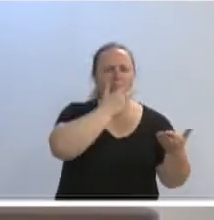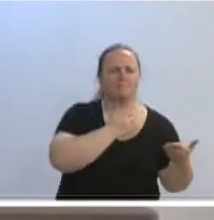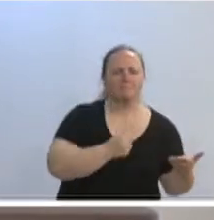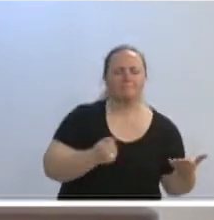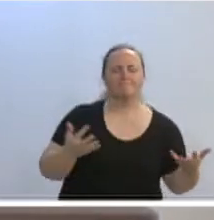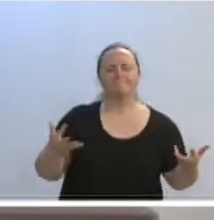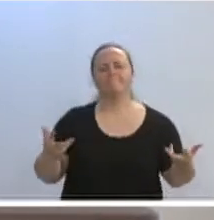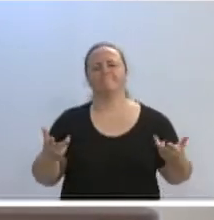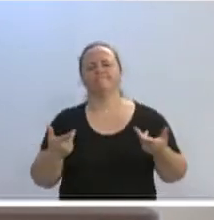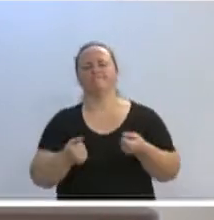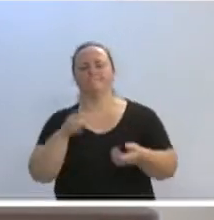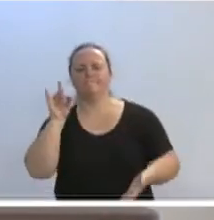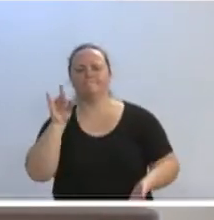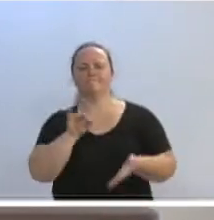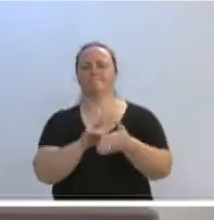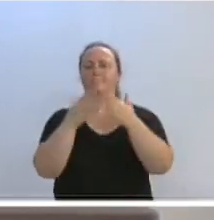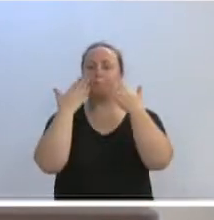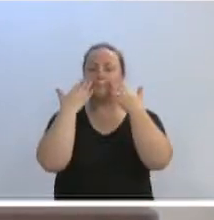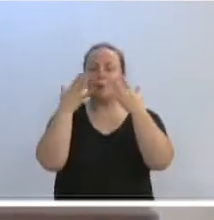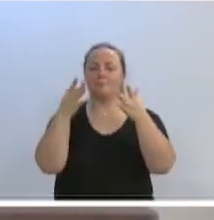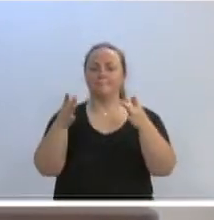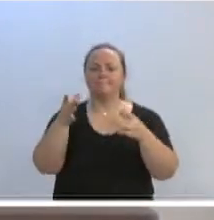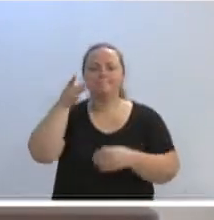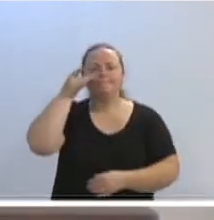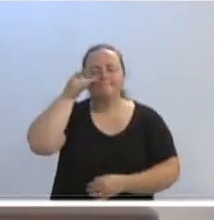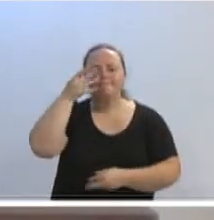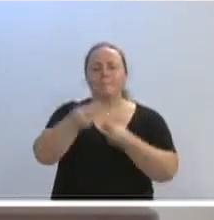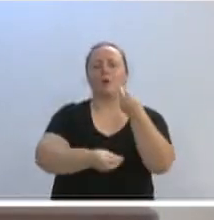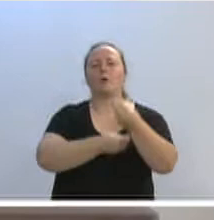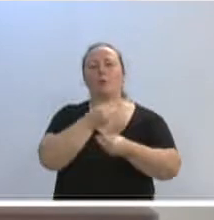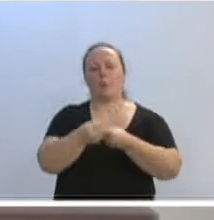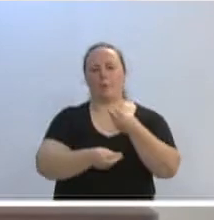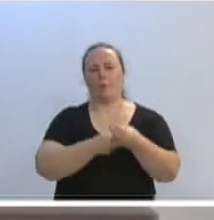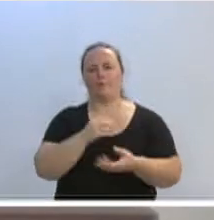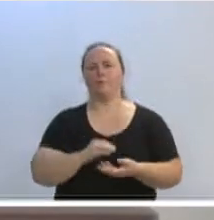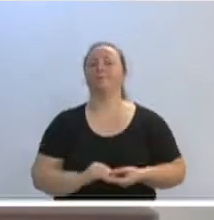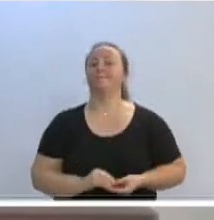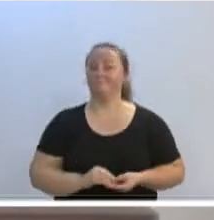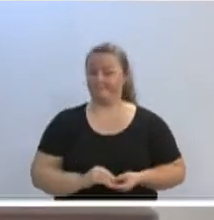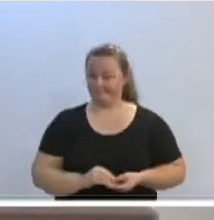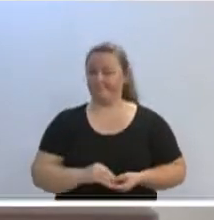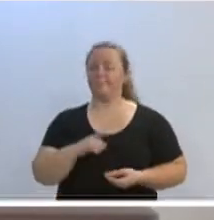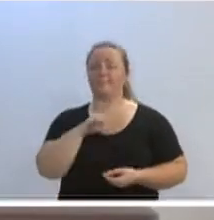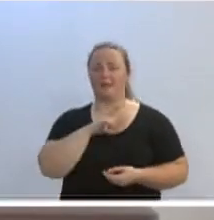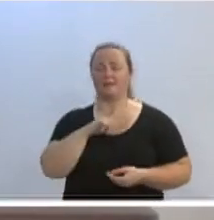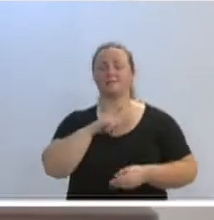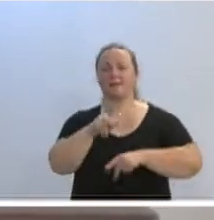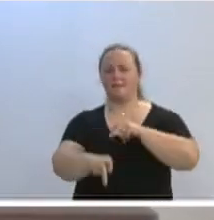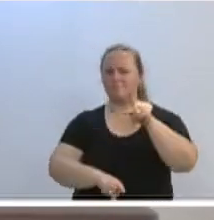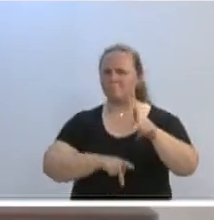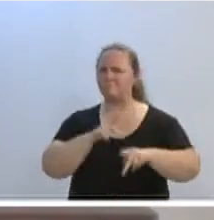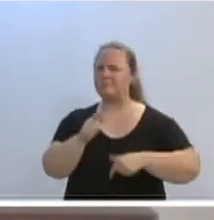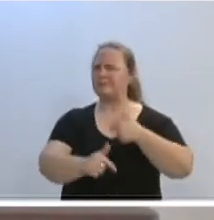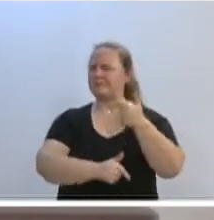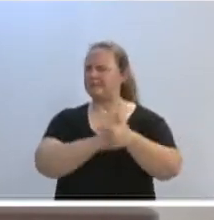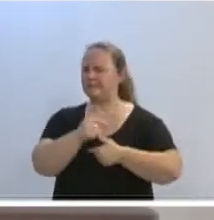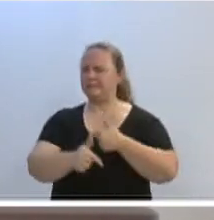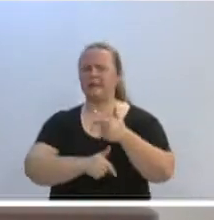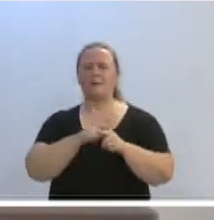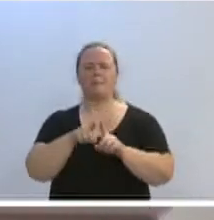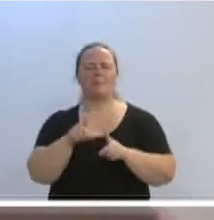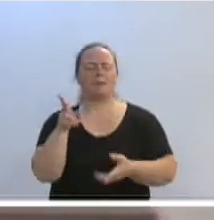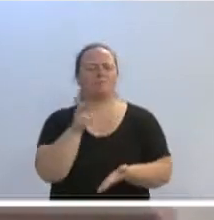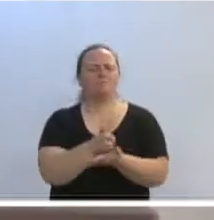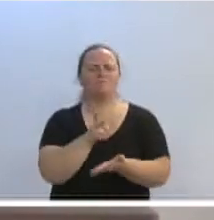maravilhoso, de fato, mostra a realidade dos nossos bairros, de uma grande parcela significativa do povo trabalhador da nossa cidade e que continua vivendo essa